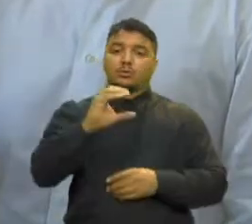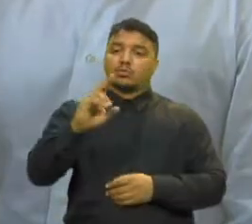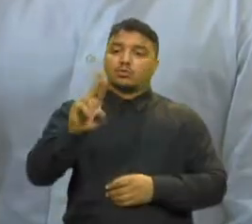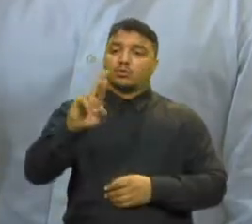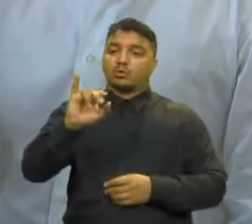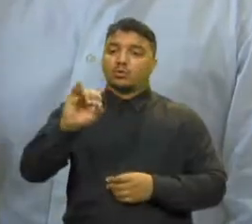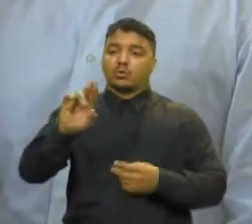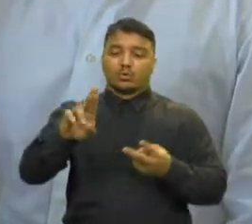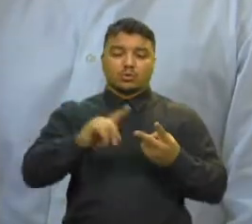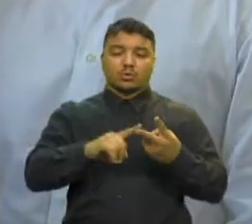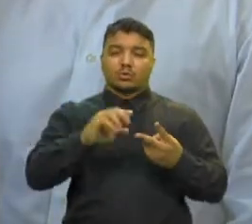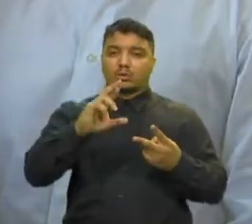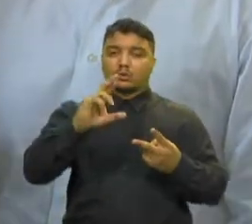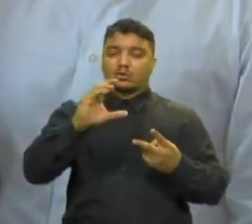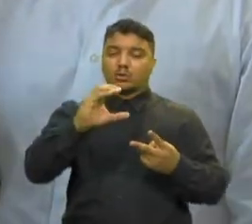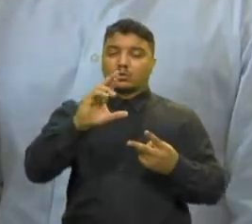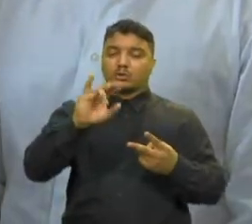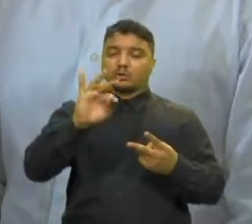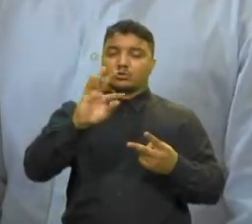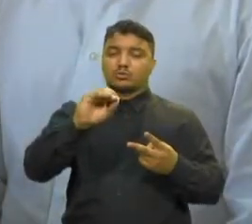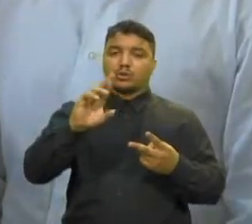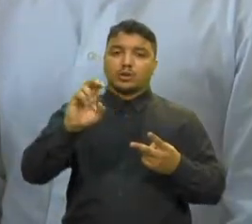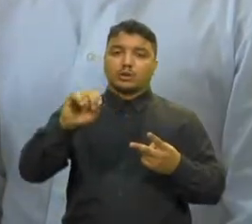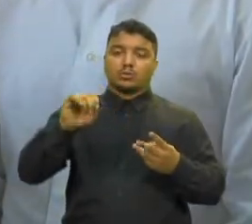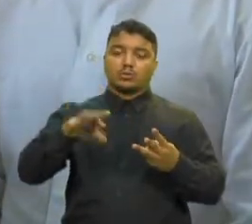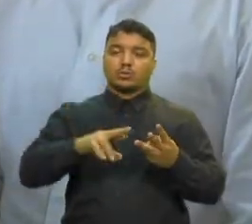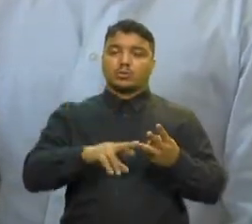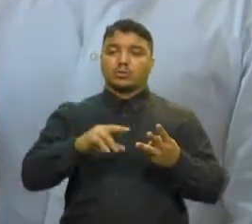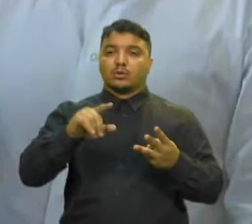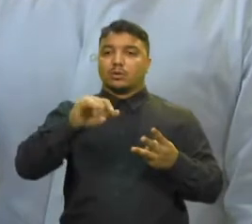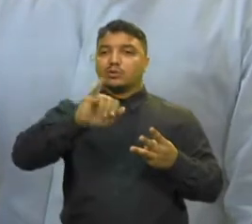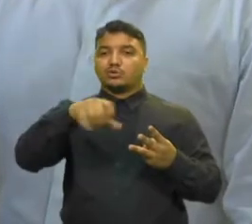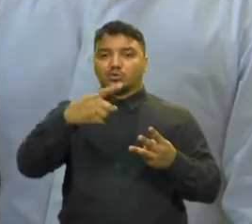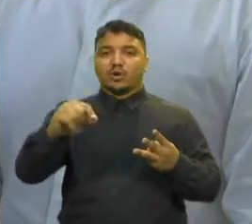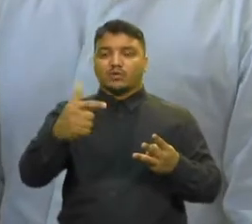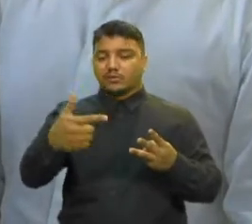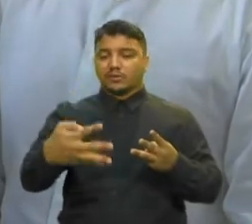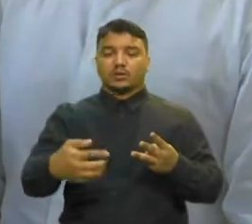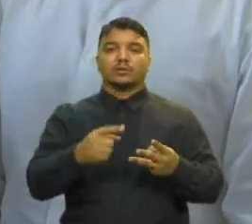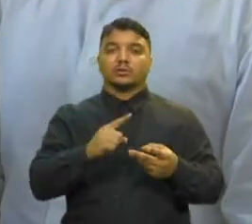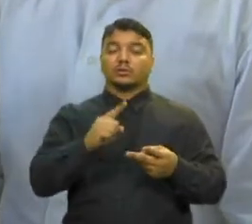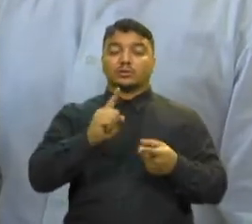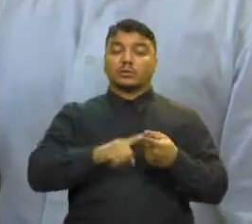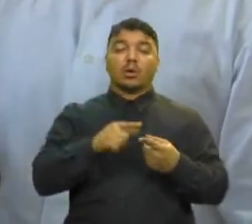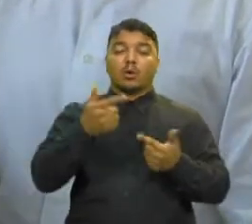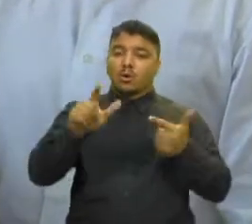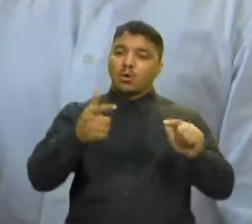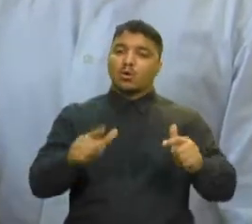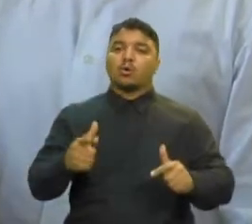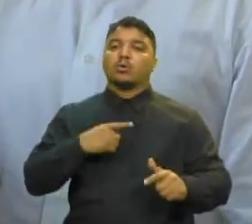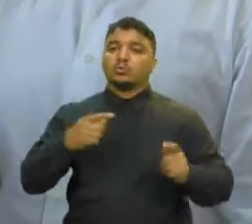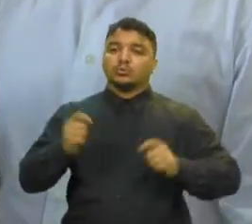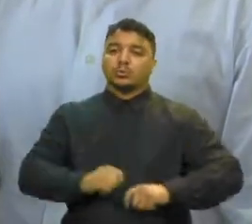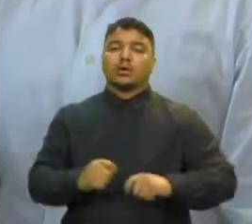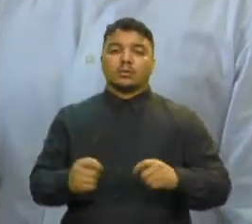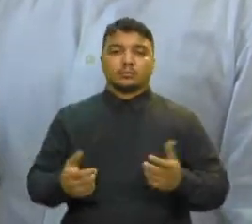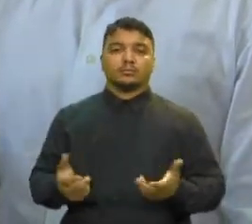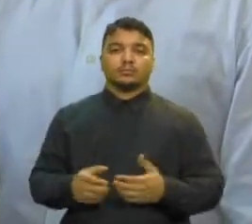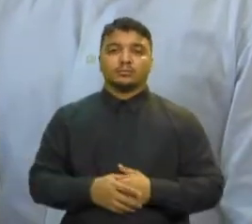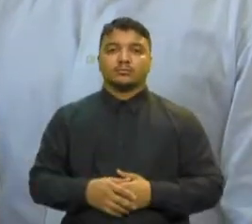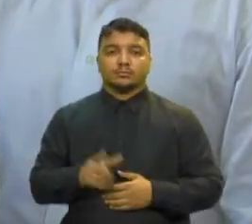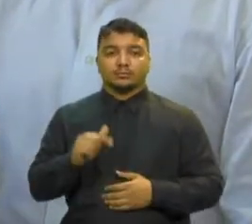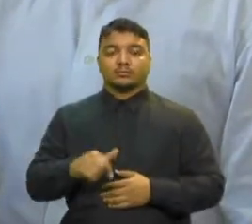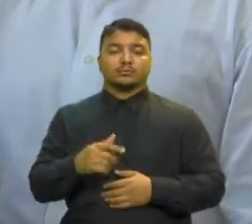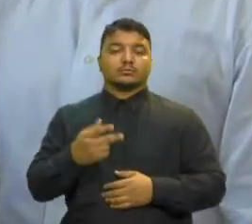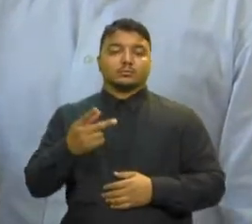Redentor, aqui no João XXIII E outras áreas estão sendo definidas através do programa Infância E todas as ações que a Prefeitura